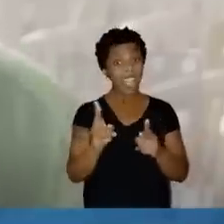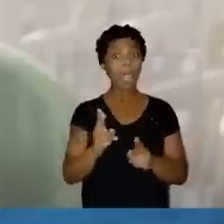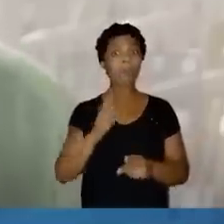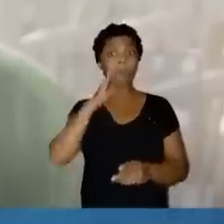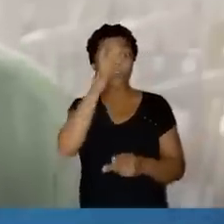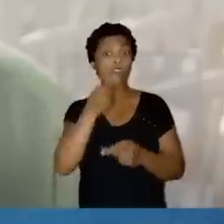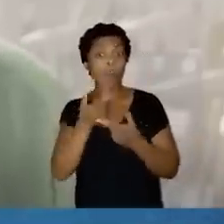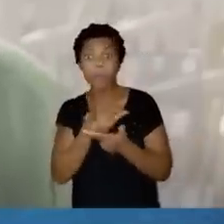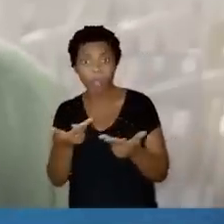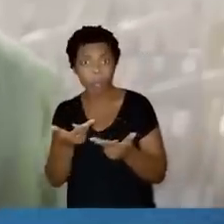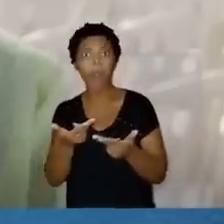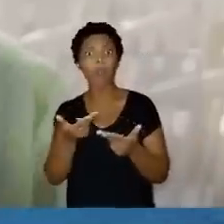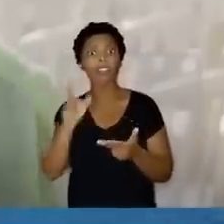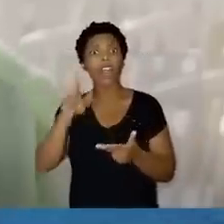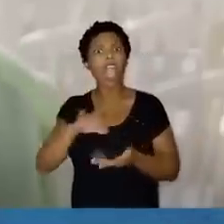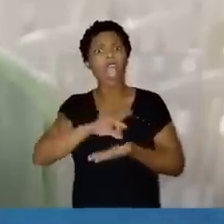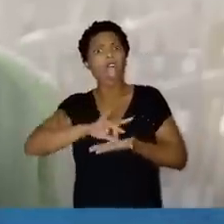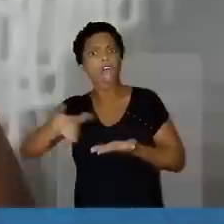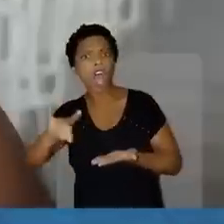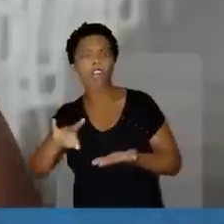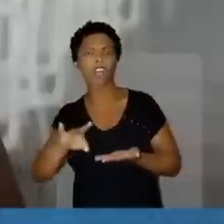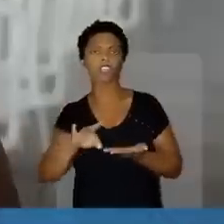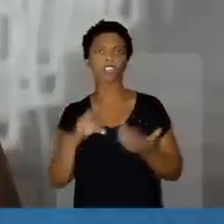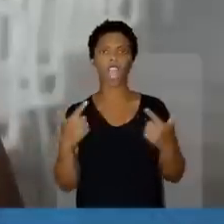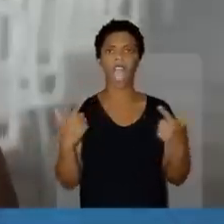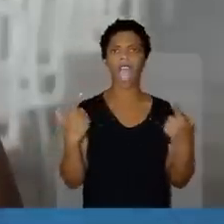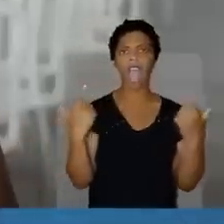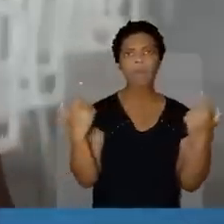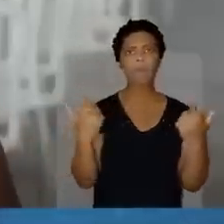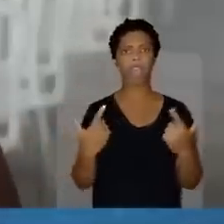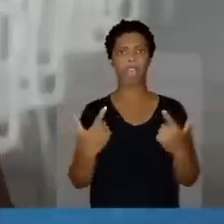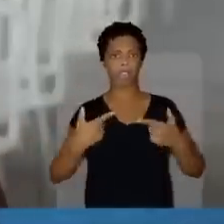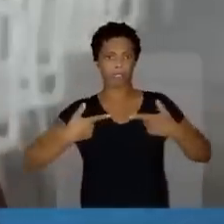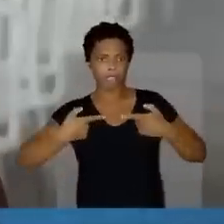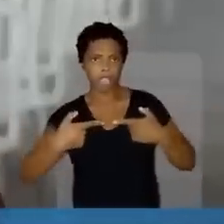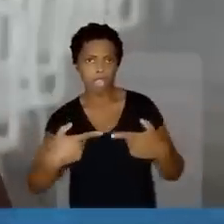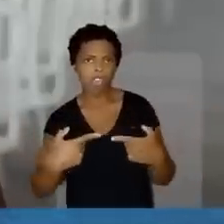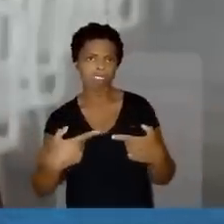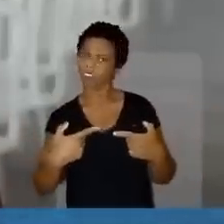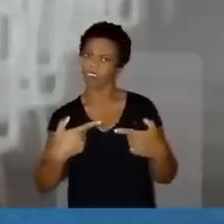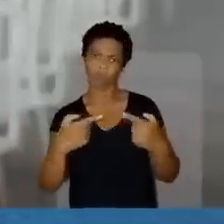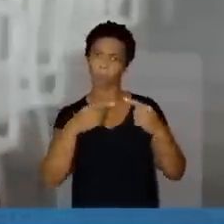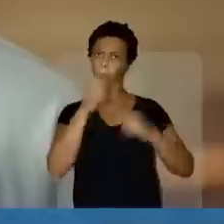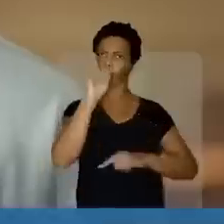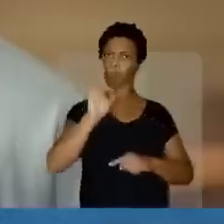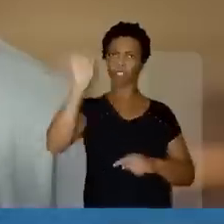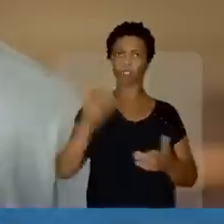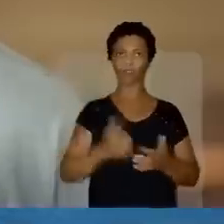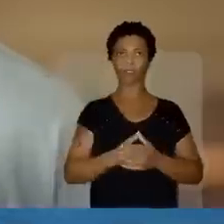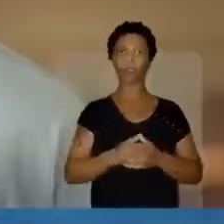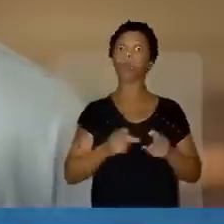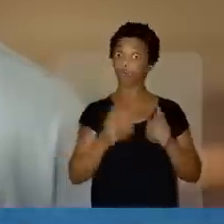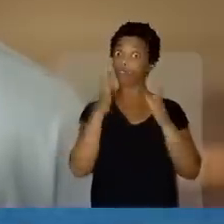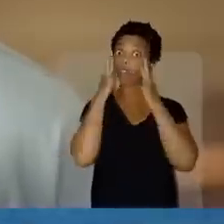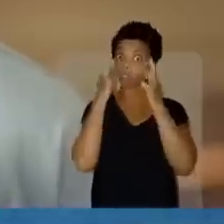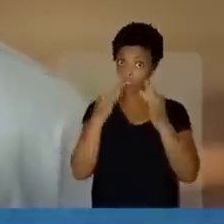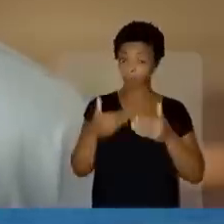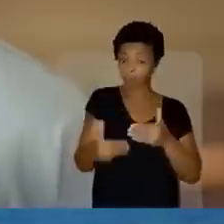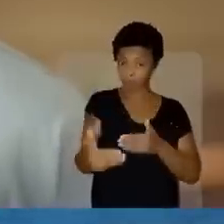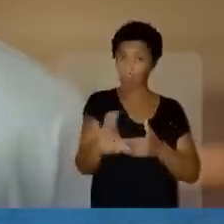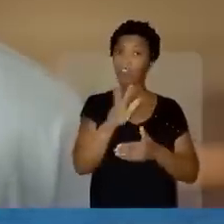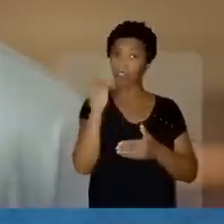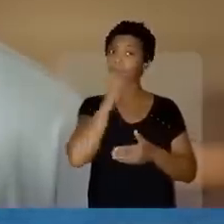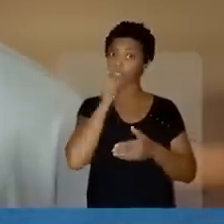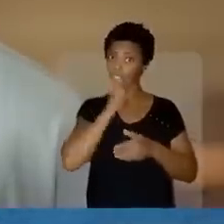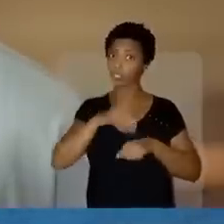que ele abre a boca, ele destila ódio. Traga arma, guerra, não pode ser de Deus. Continue atento porque ainda vem